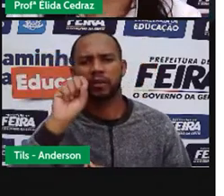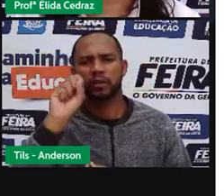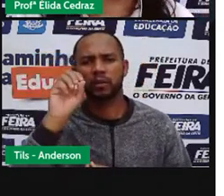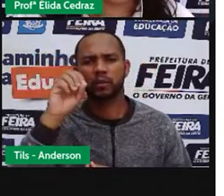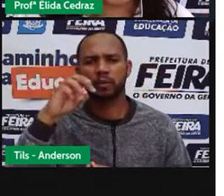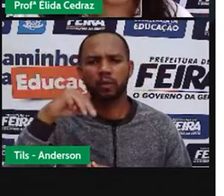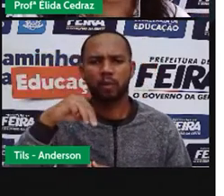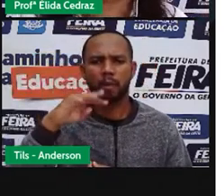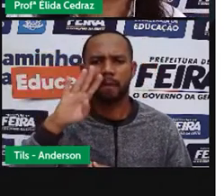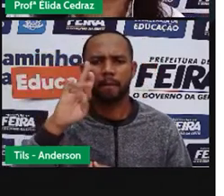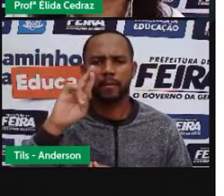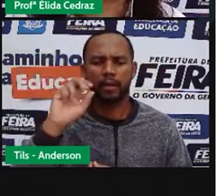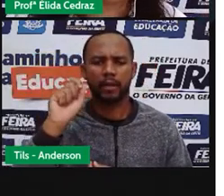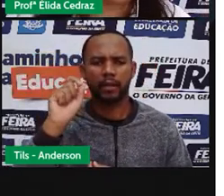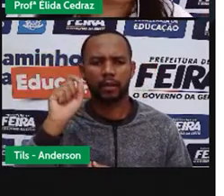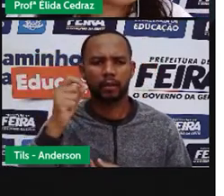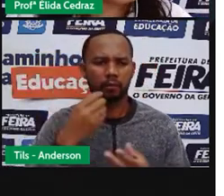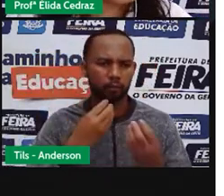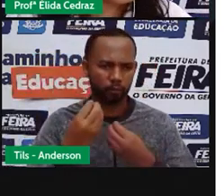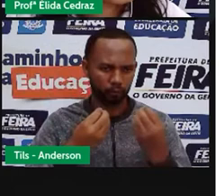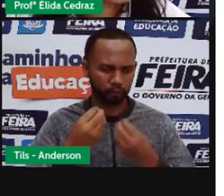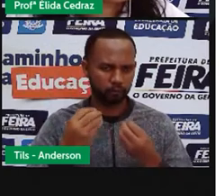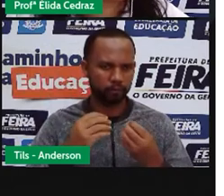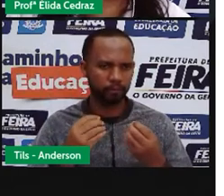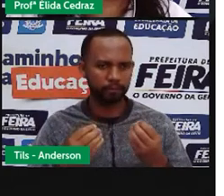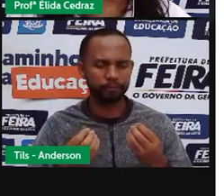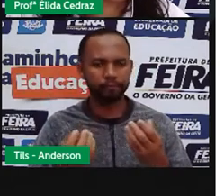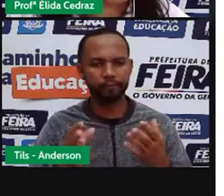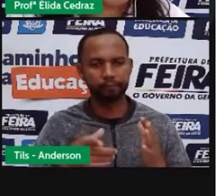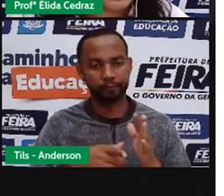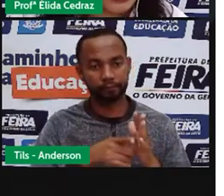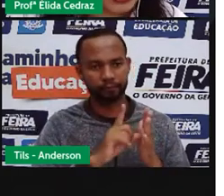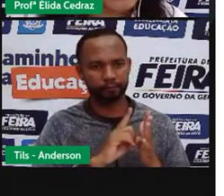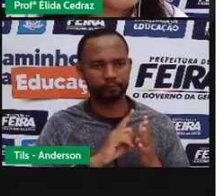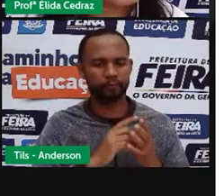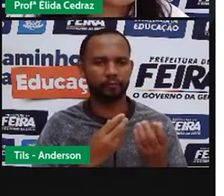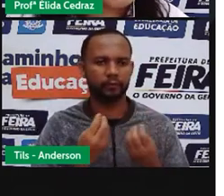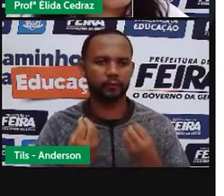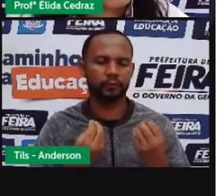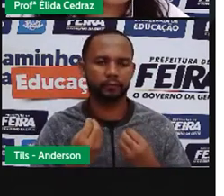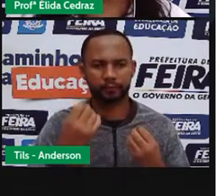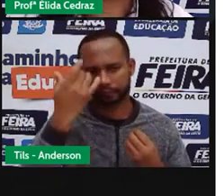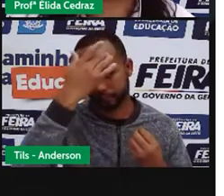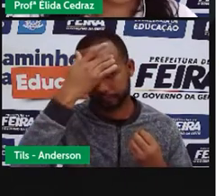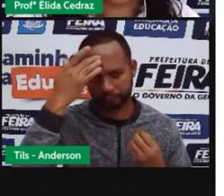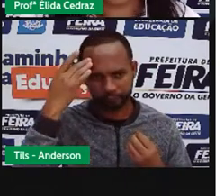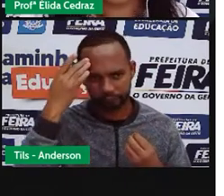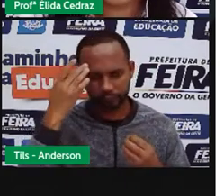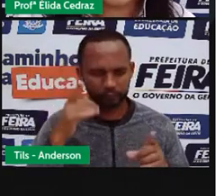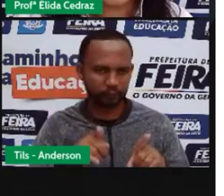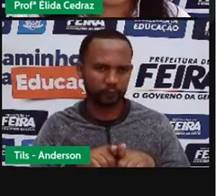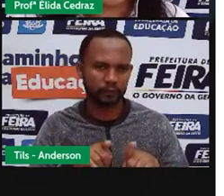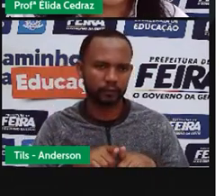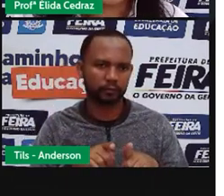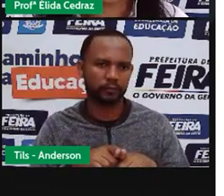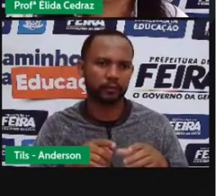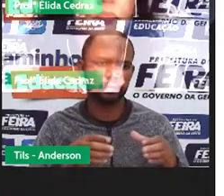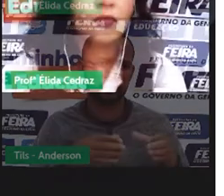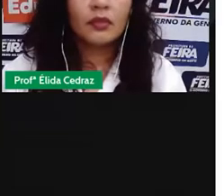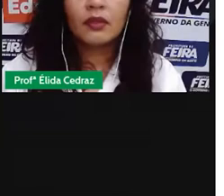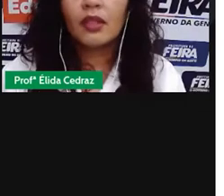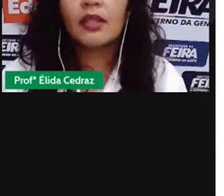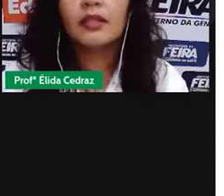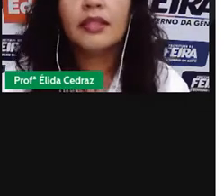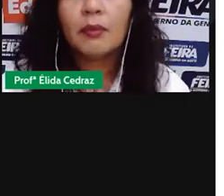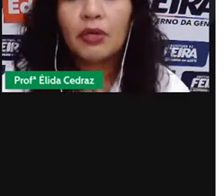passagem como era entendida antigamente pelas pessoas da comunidade primitiva